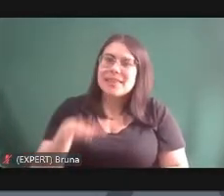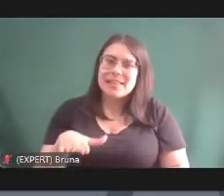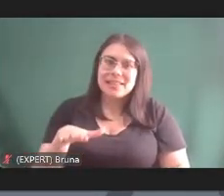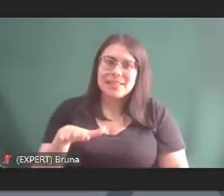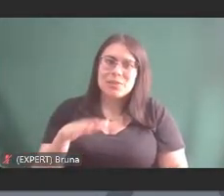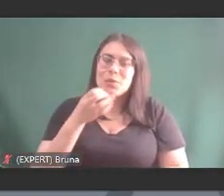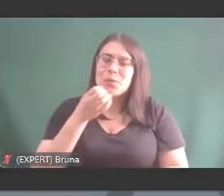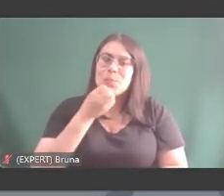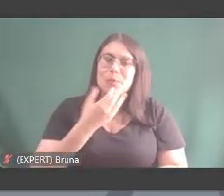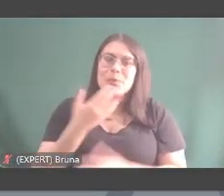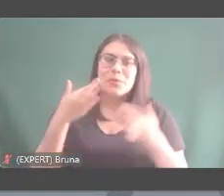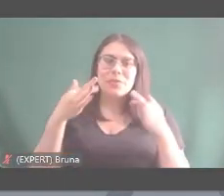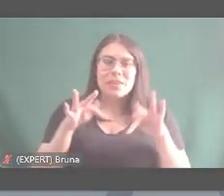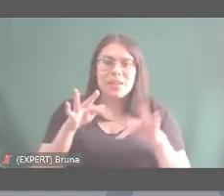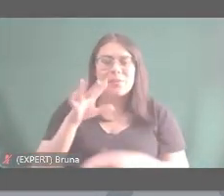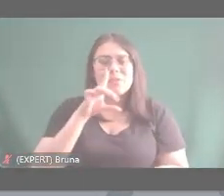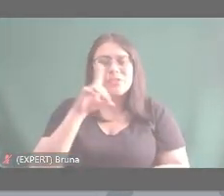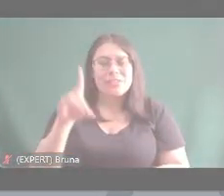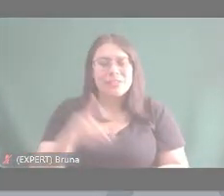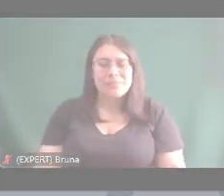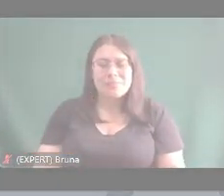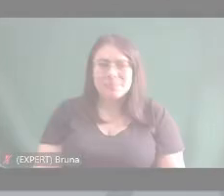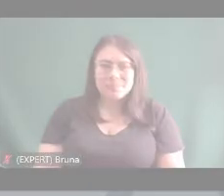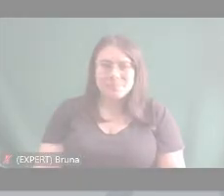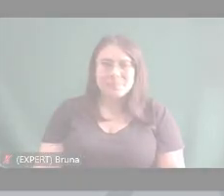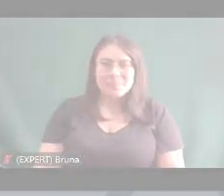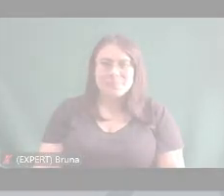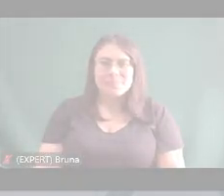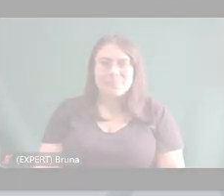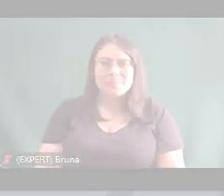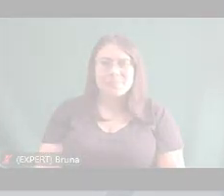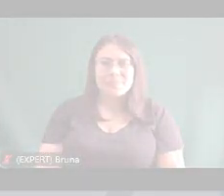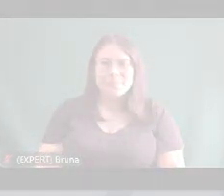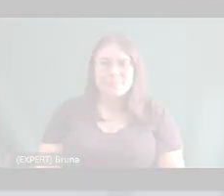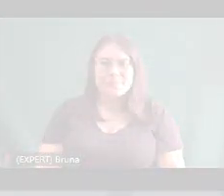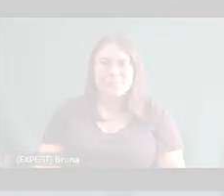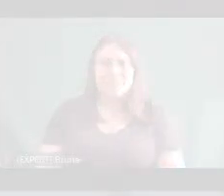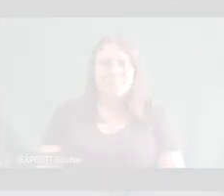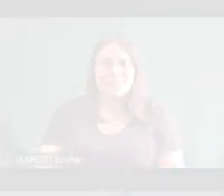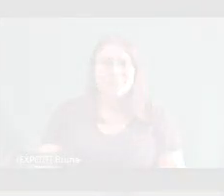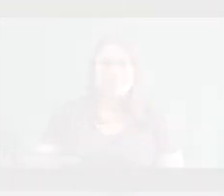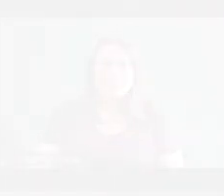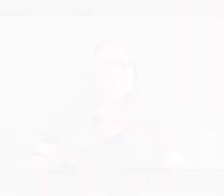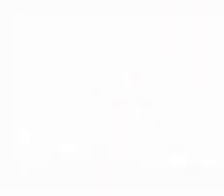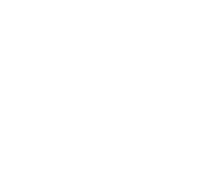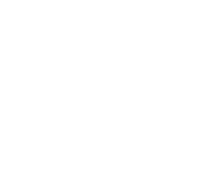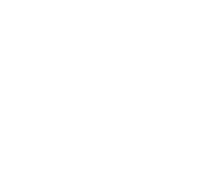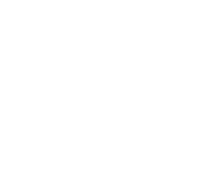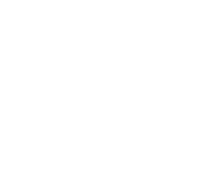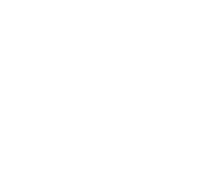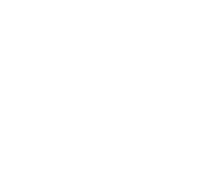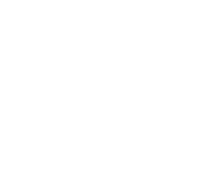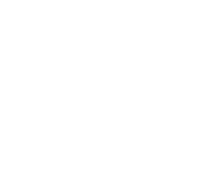fim de dia para vocês e um boa tarde a turn a 02 e r e a e